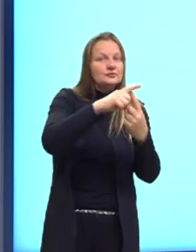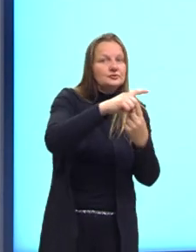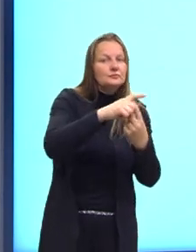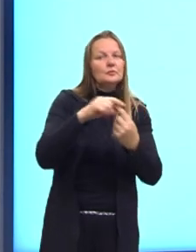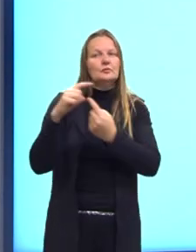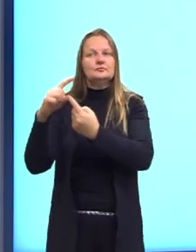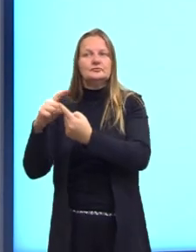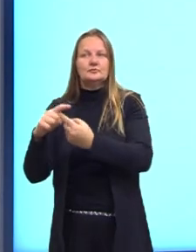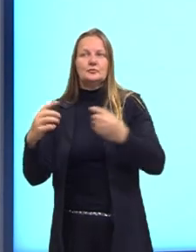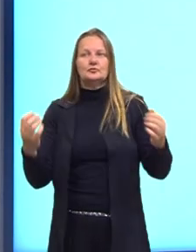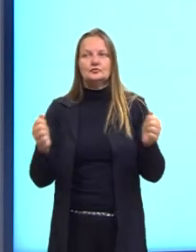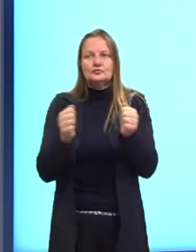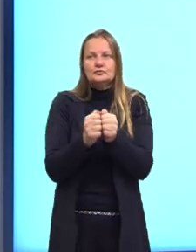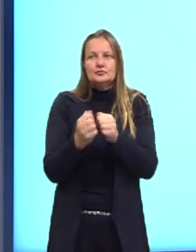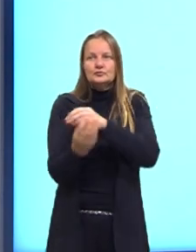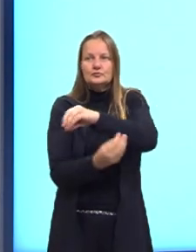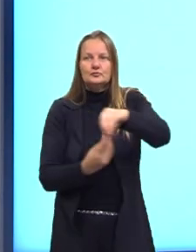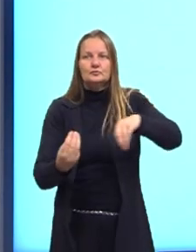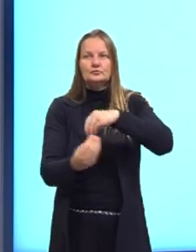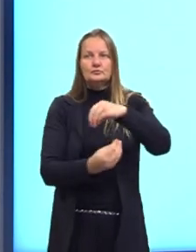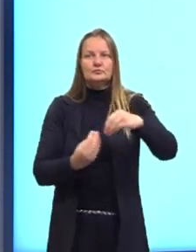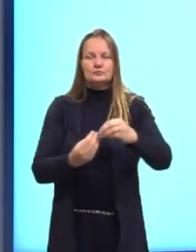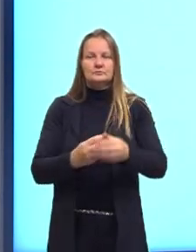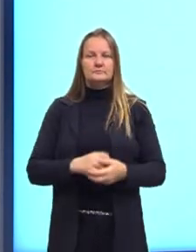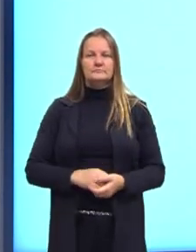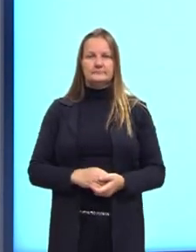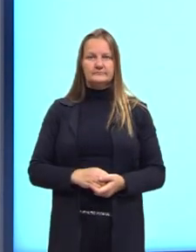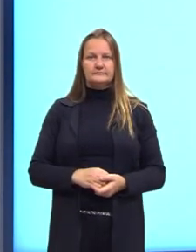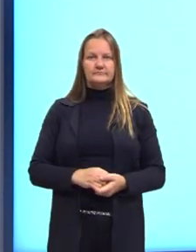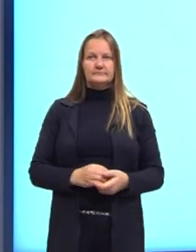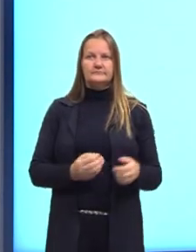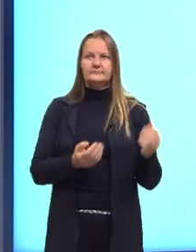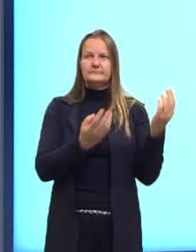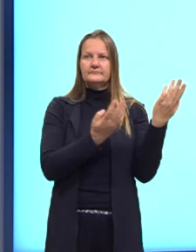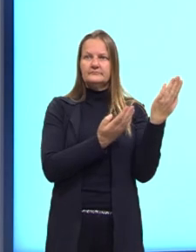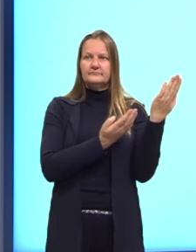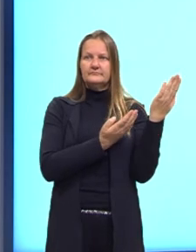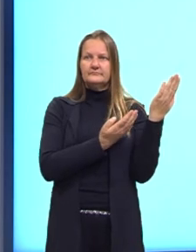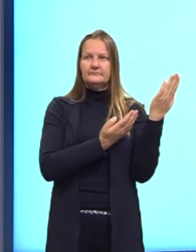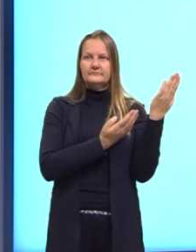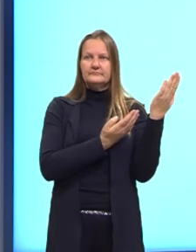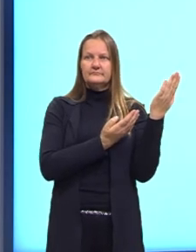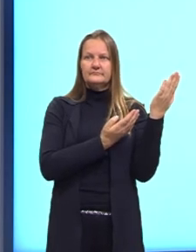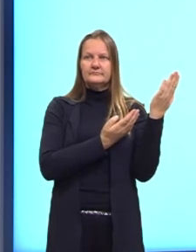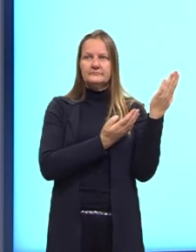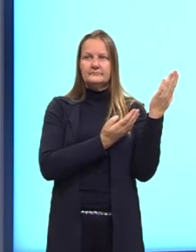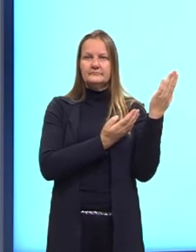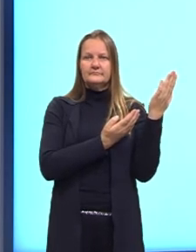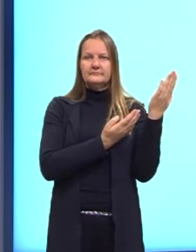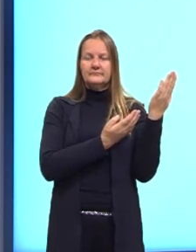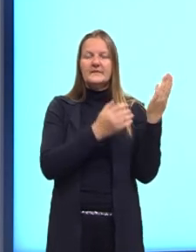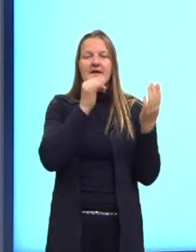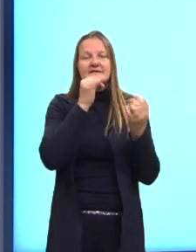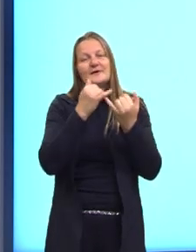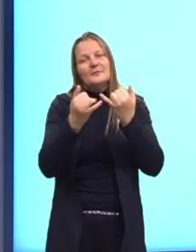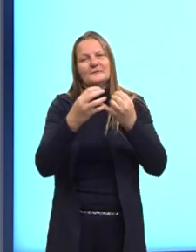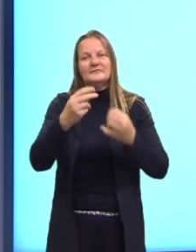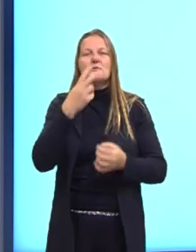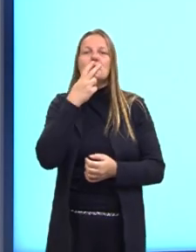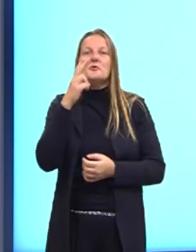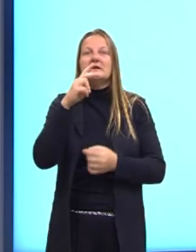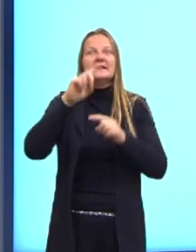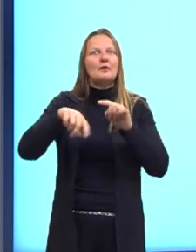aqui, proibido fumar, com a linguagem não verbal, representada aqui por esse cigarrinho cortado.